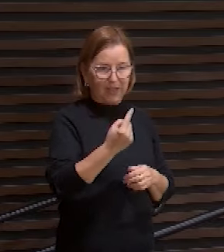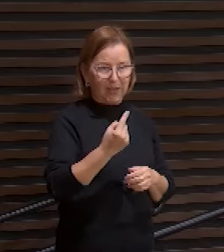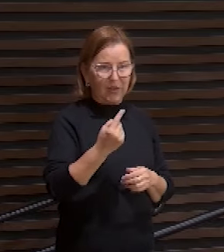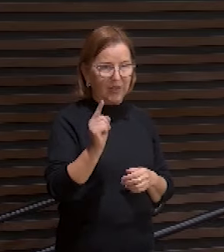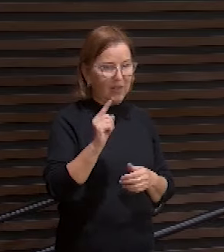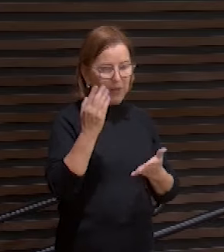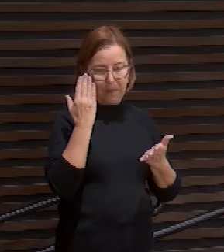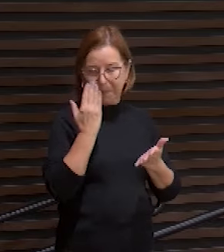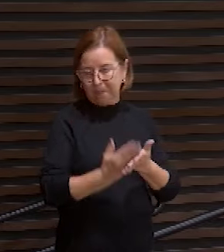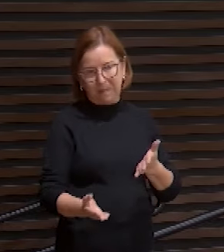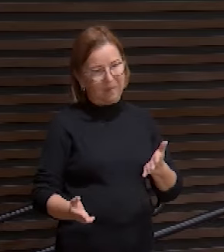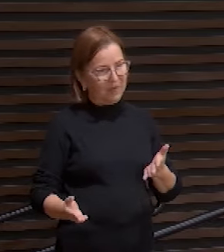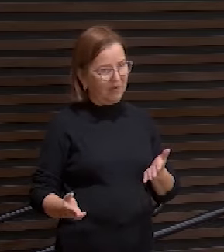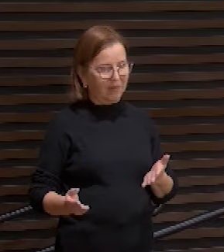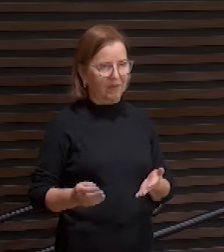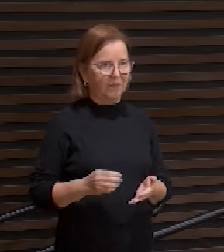eternidade